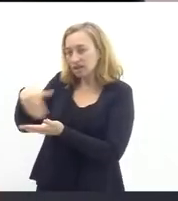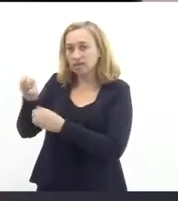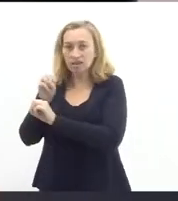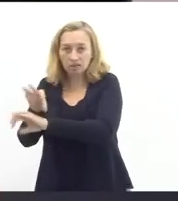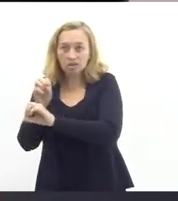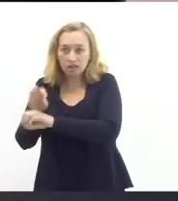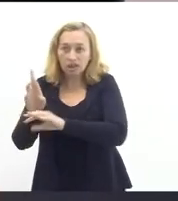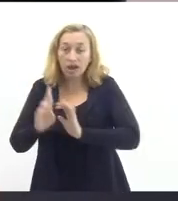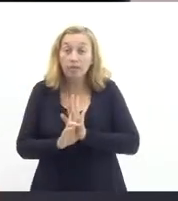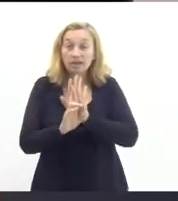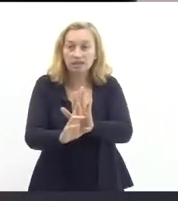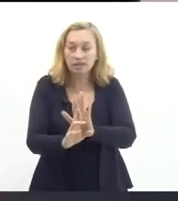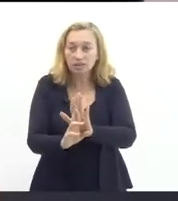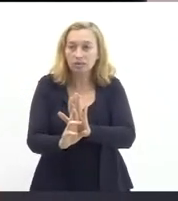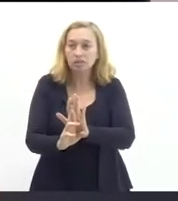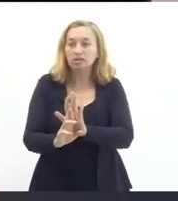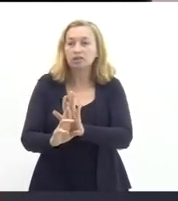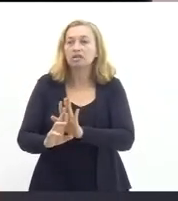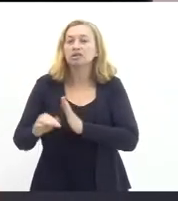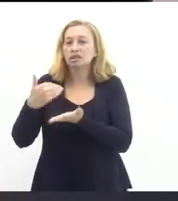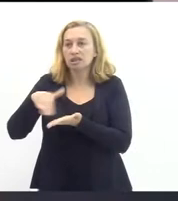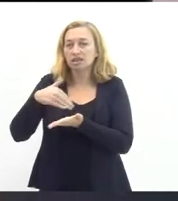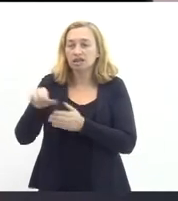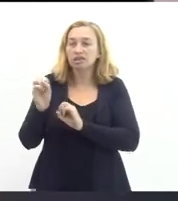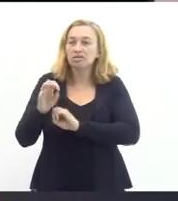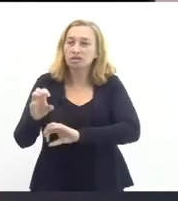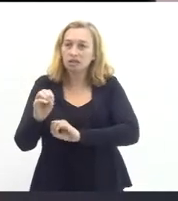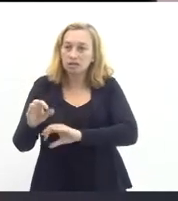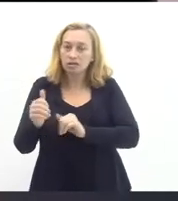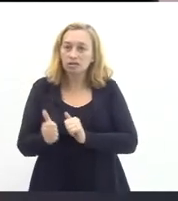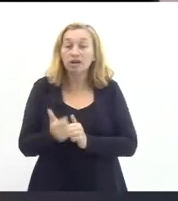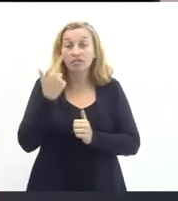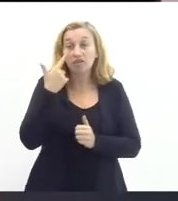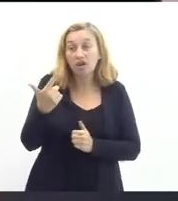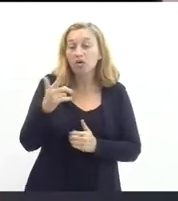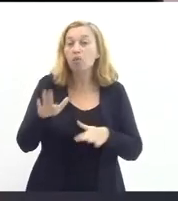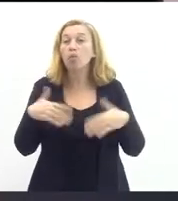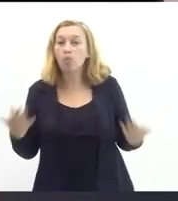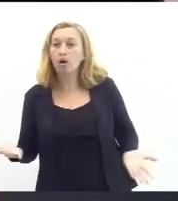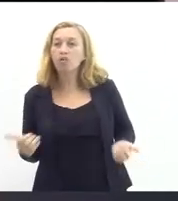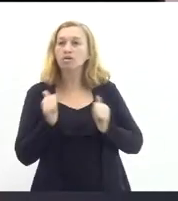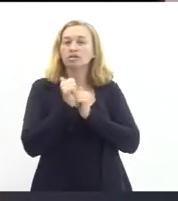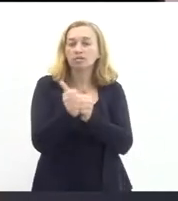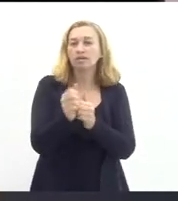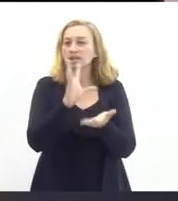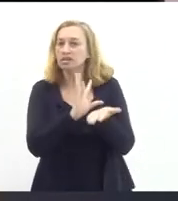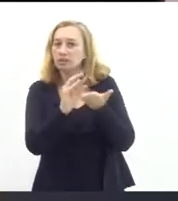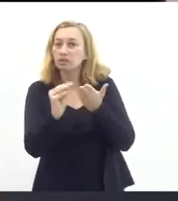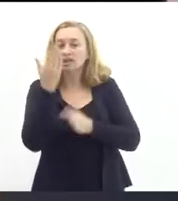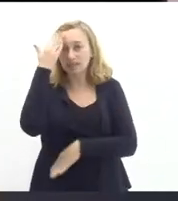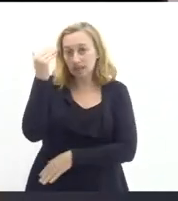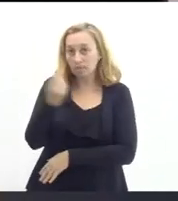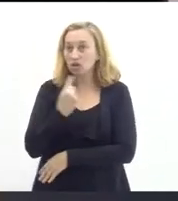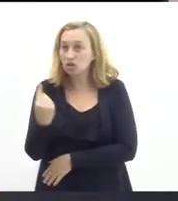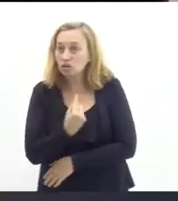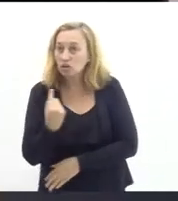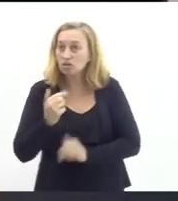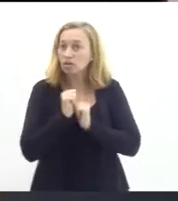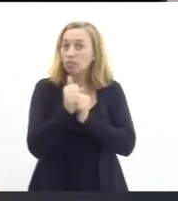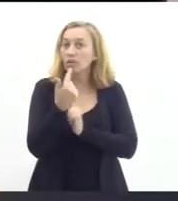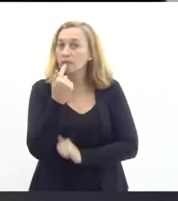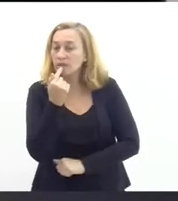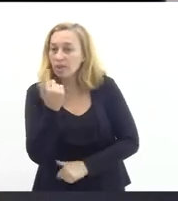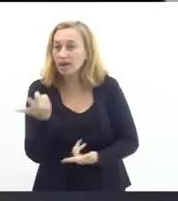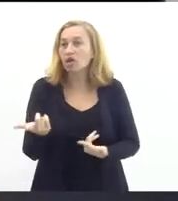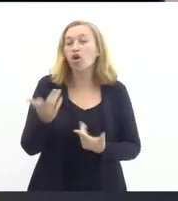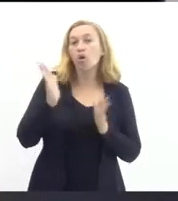representação da Seduc compareça, para ver qual é encaminhamento objetivo que se pode dar a essa pauta. Saibam que nós estamos acompanhando de perto.